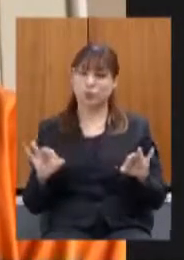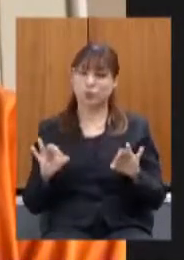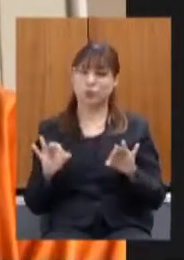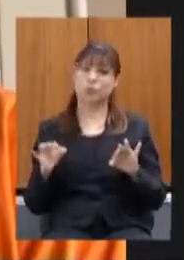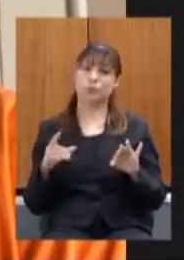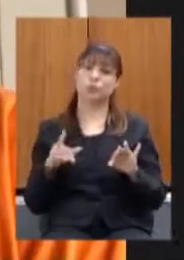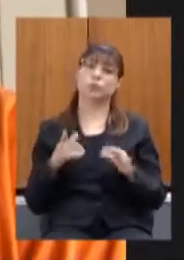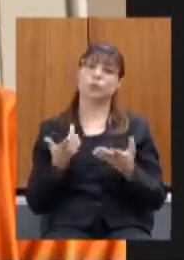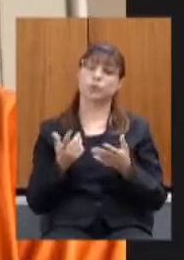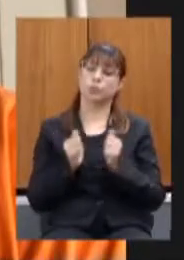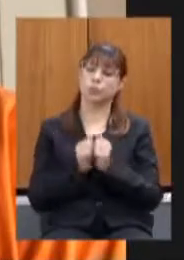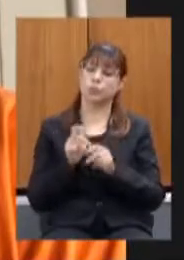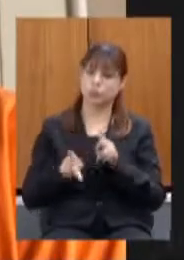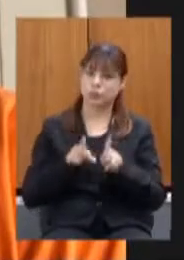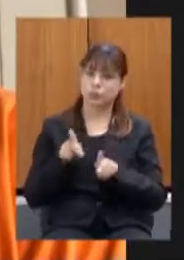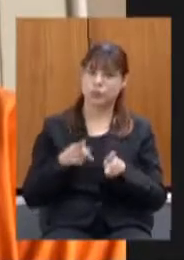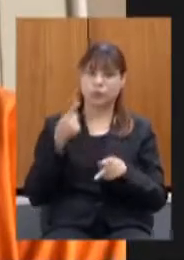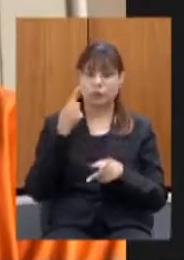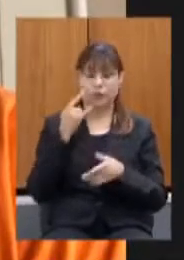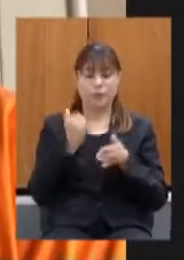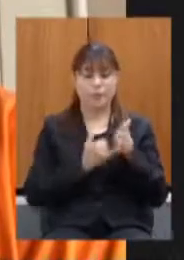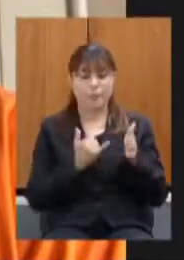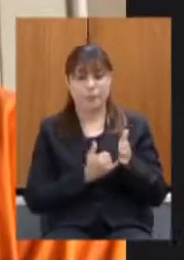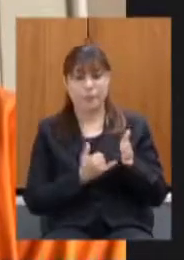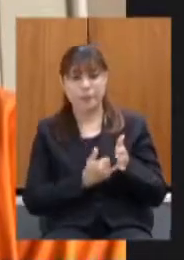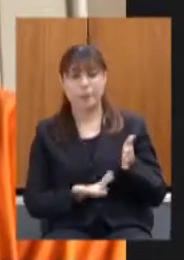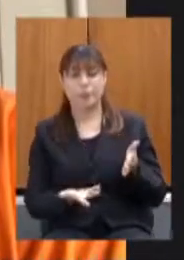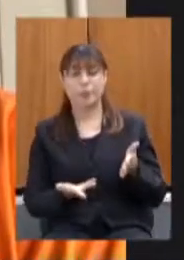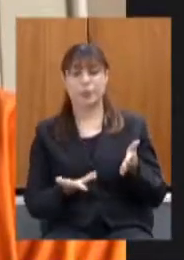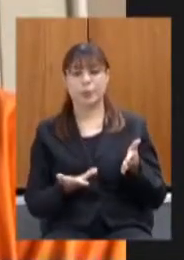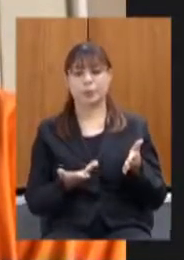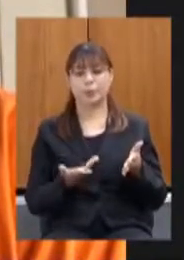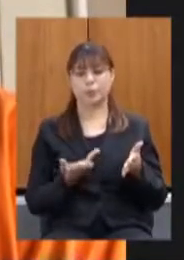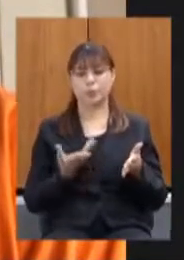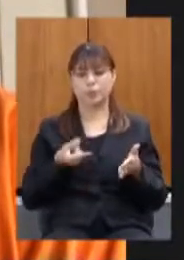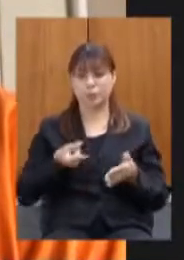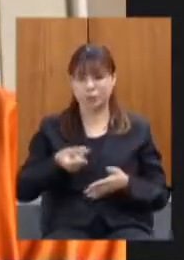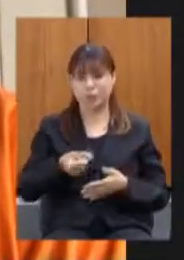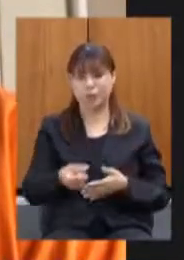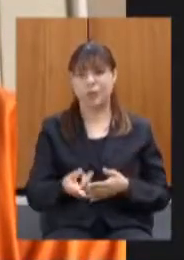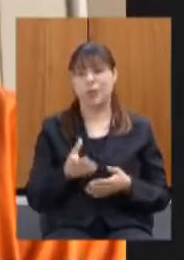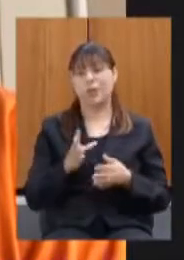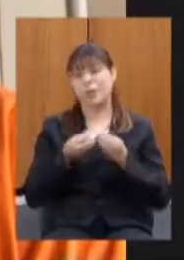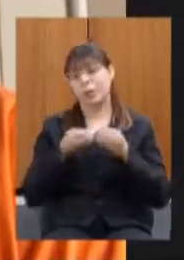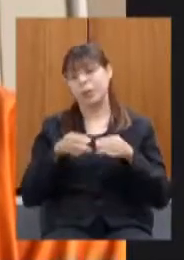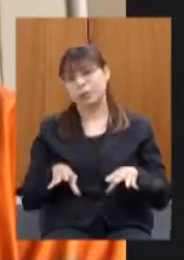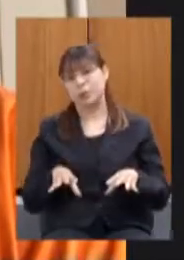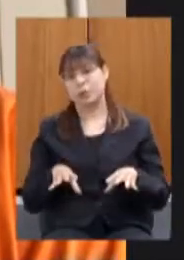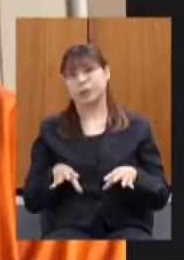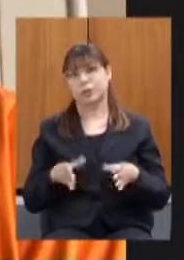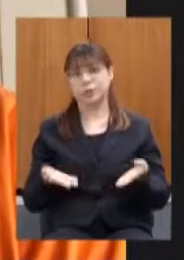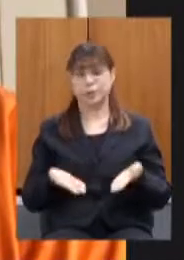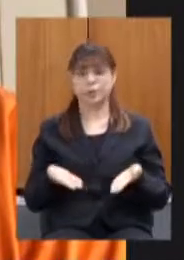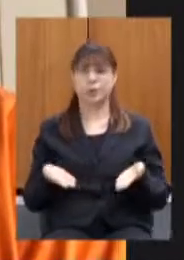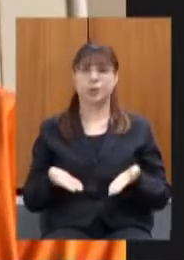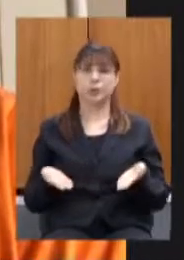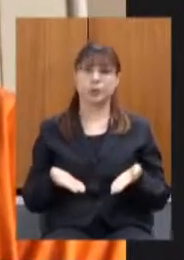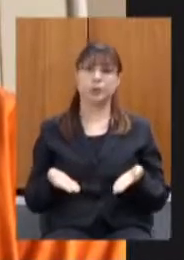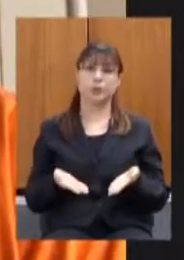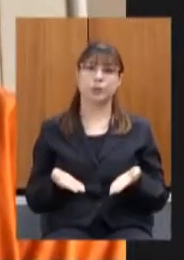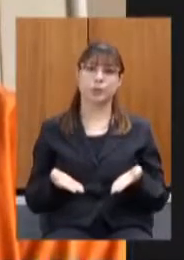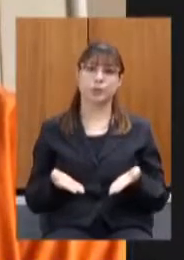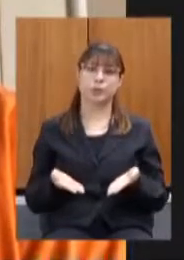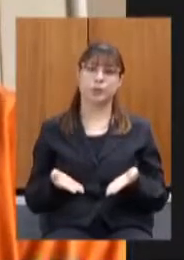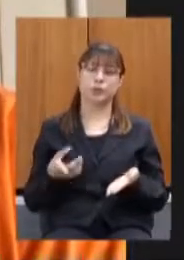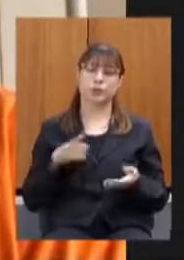como que impostos ao longo prazo prejudicam e muito a cadeia hoje com a questão da